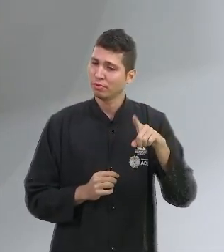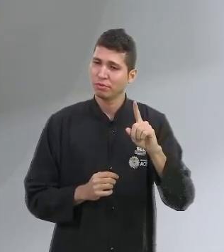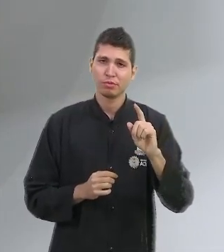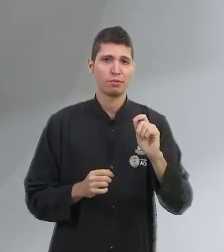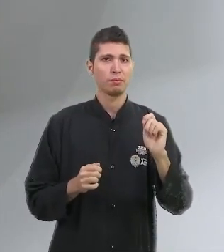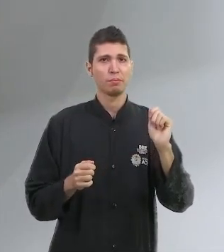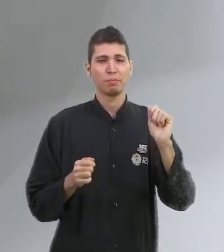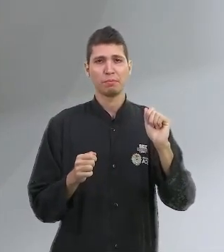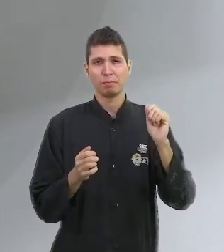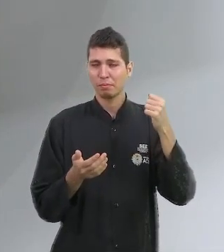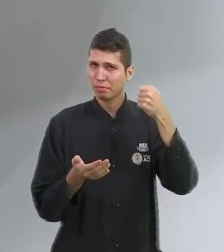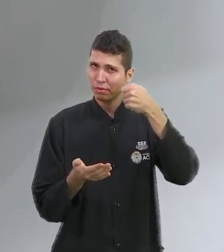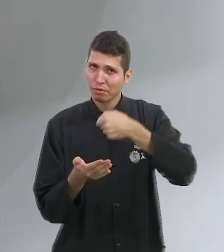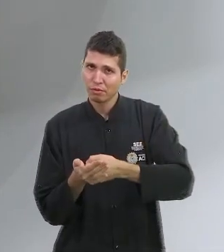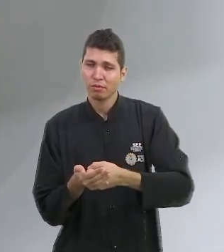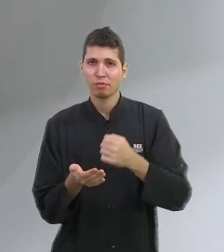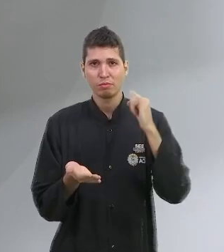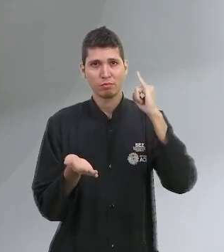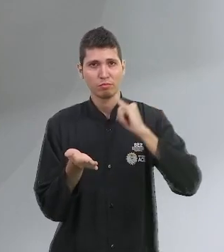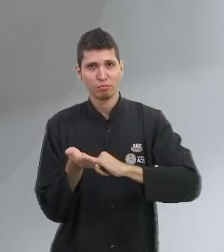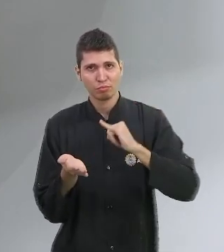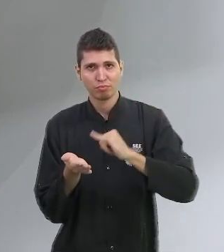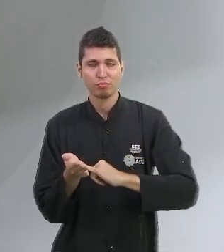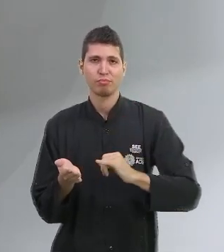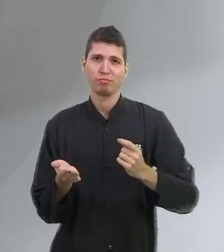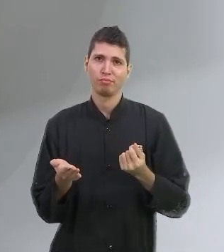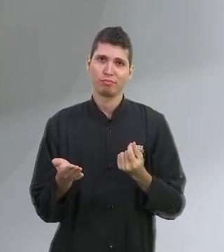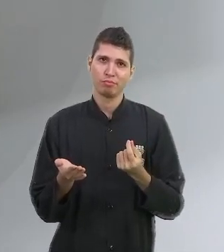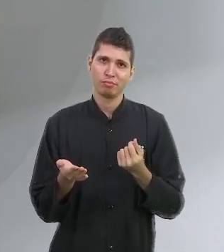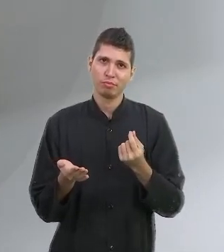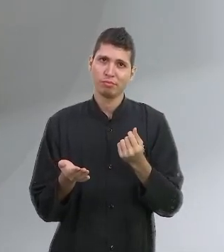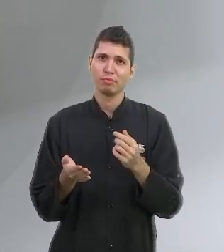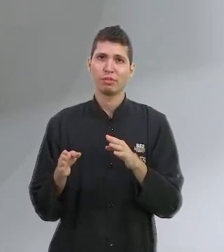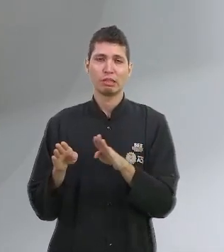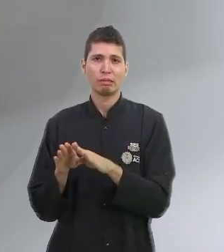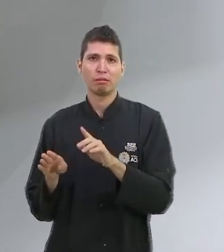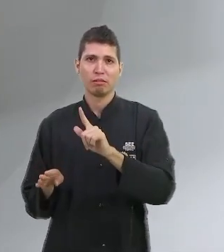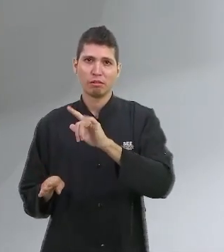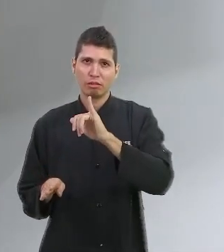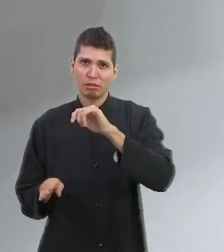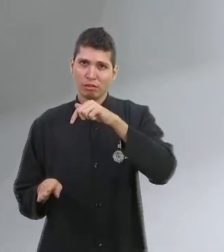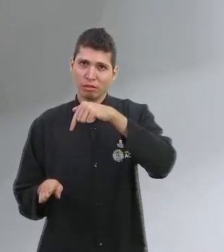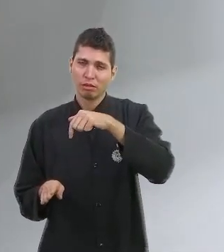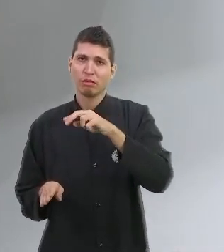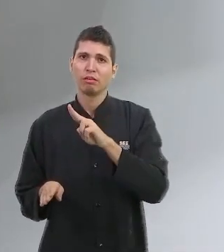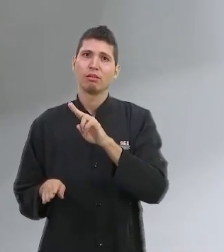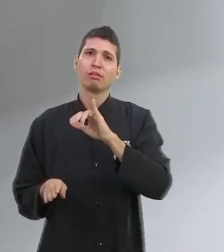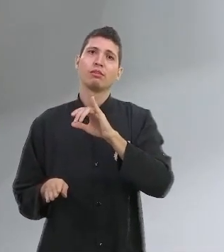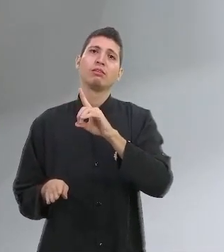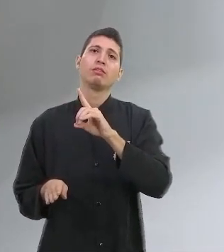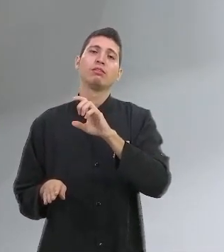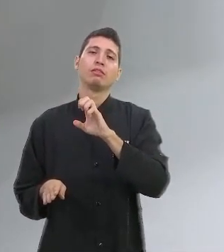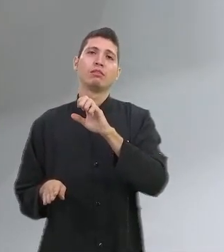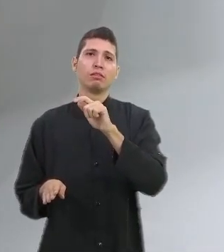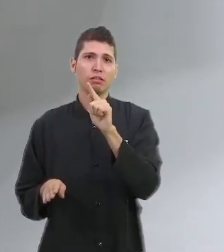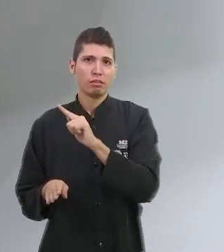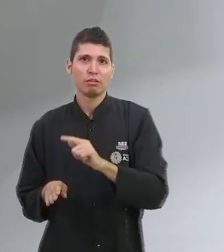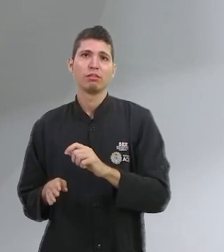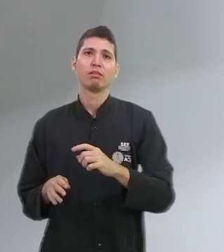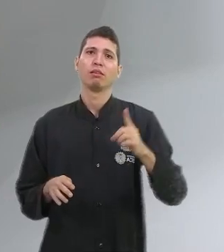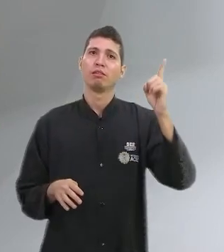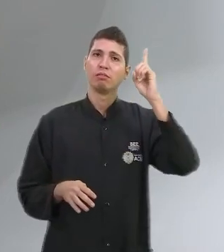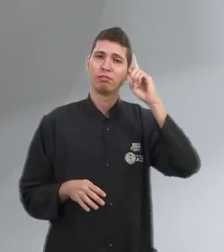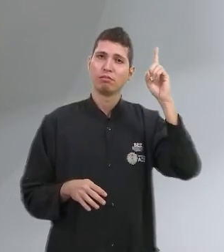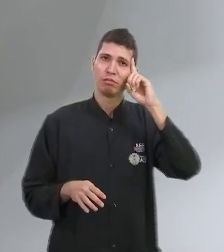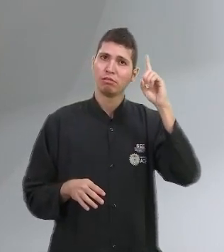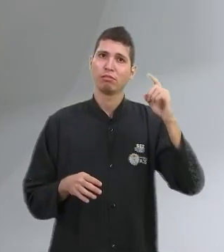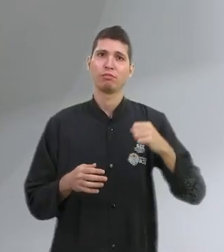renda, não tem nenhuma taxa e que também a liquidez é diária. E esse é o cálculo base que tem a